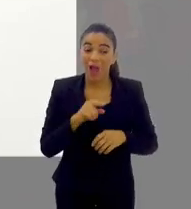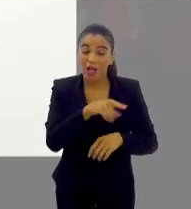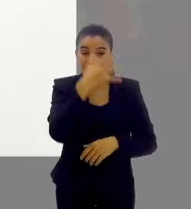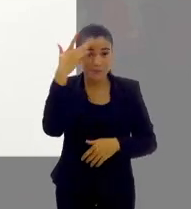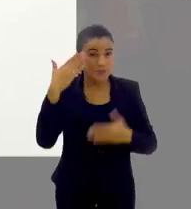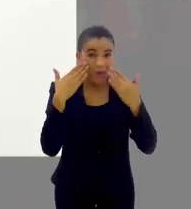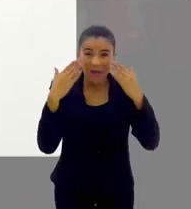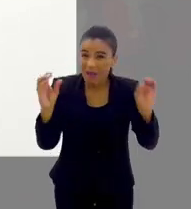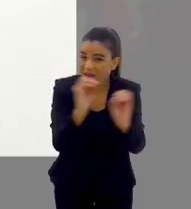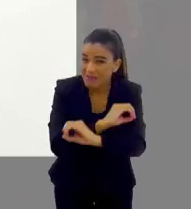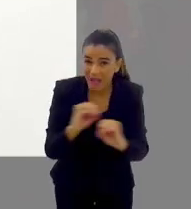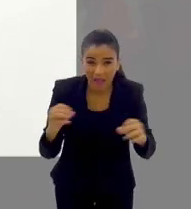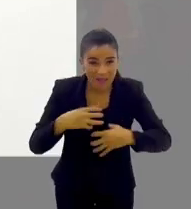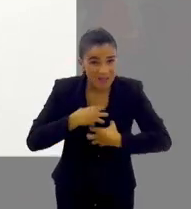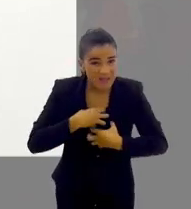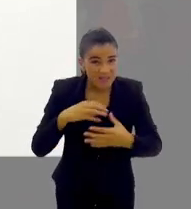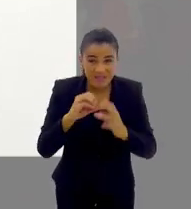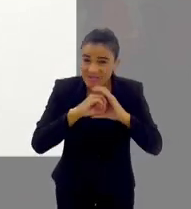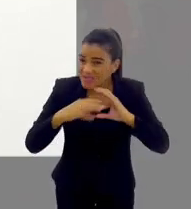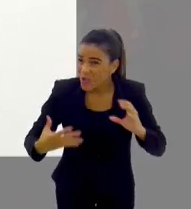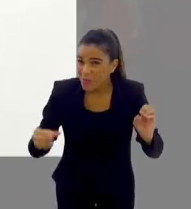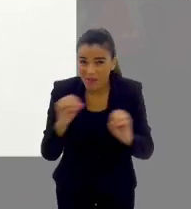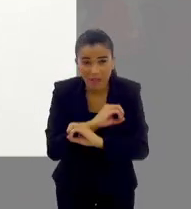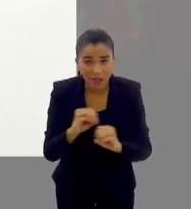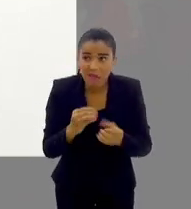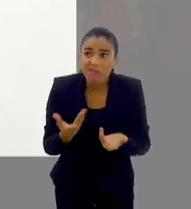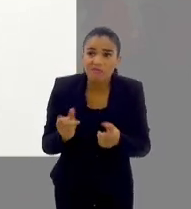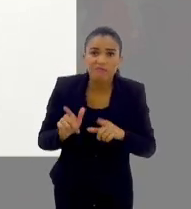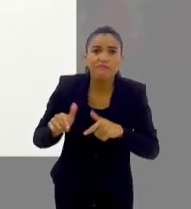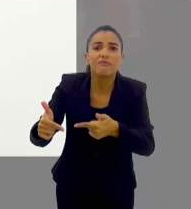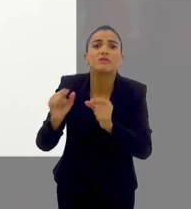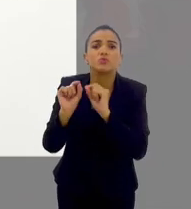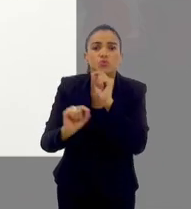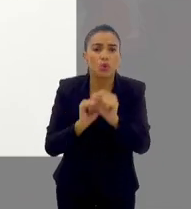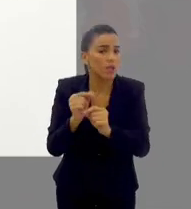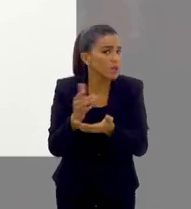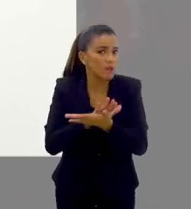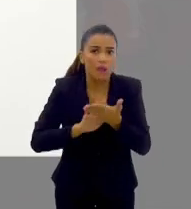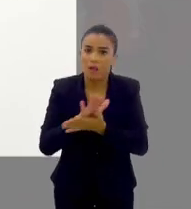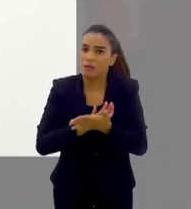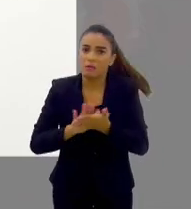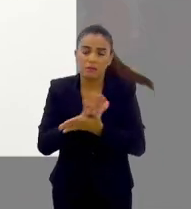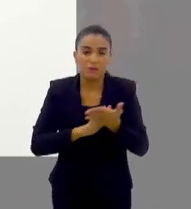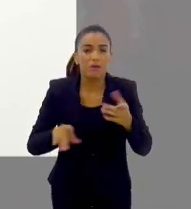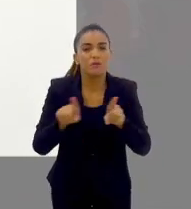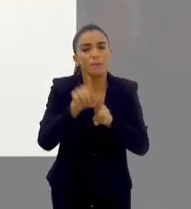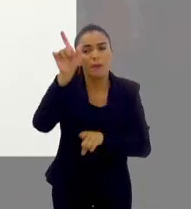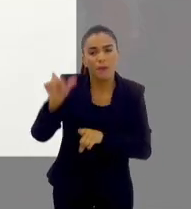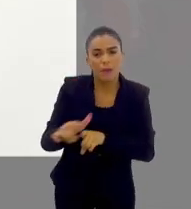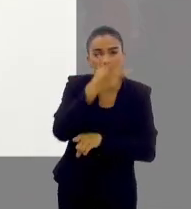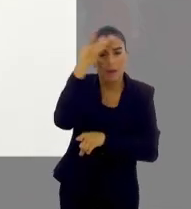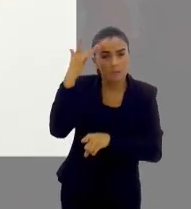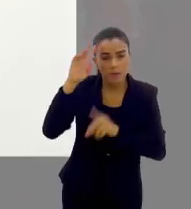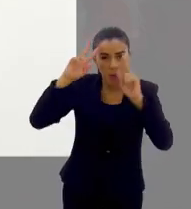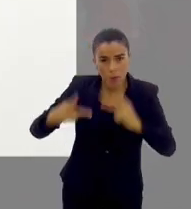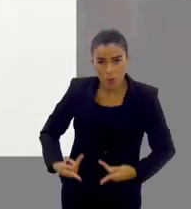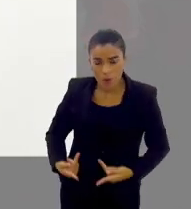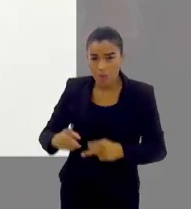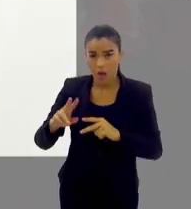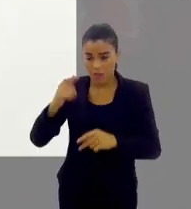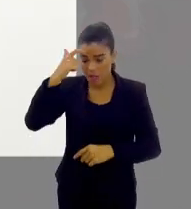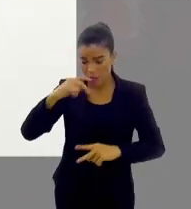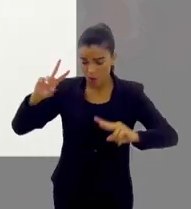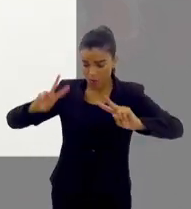esses assintomáticos, a gente não tem muito o que fazer, como não existe um tratamento, e como uma pessoa, um ser